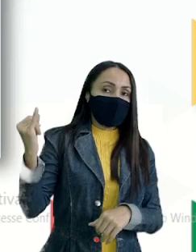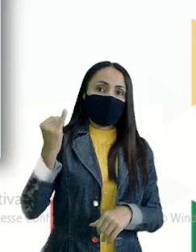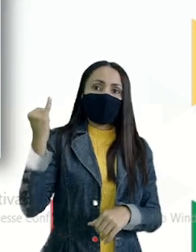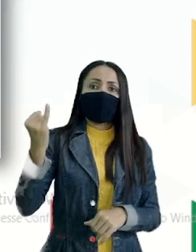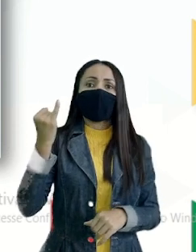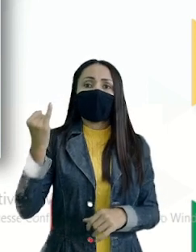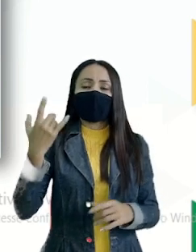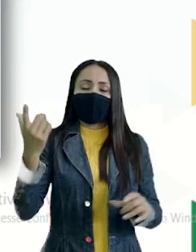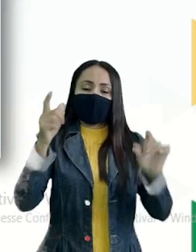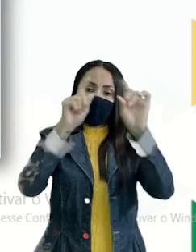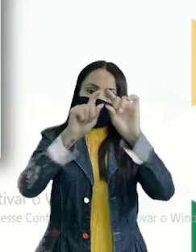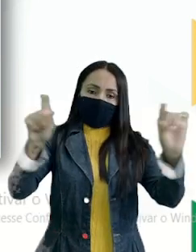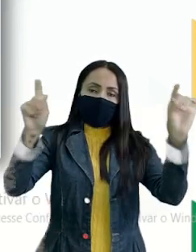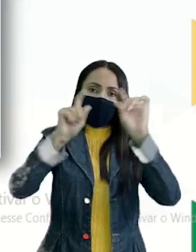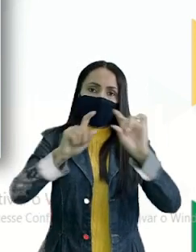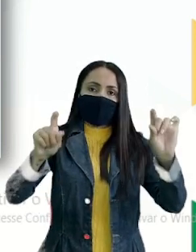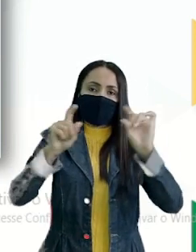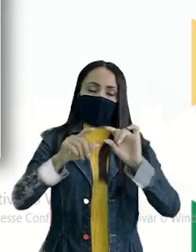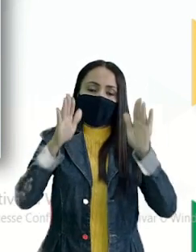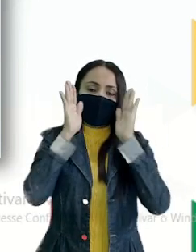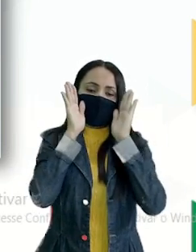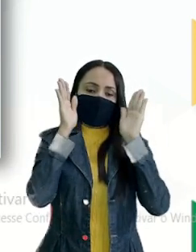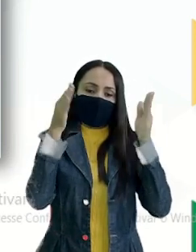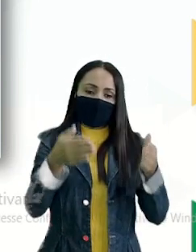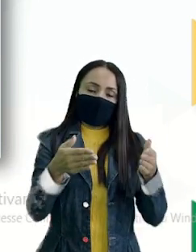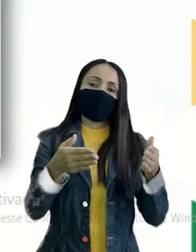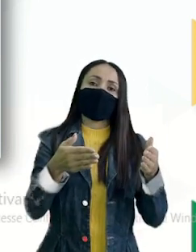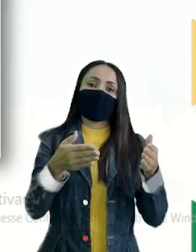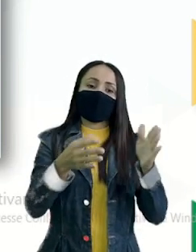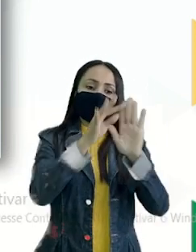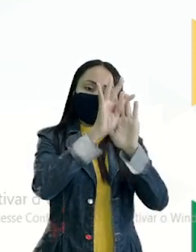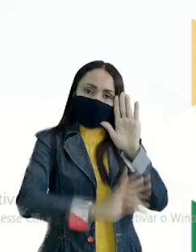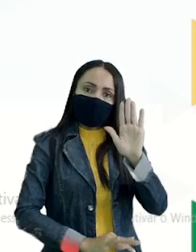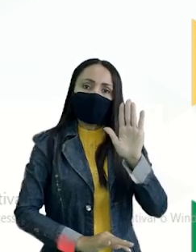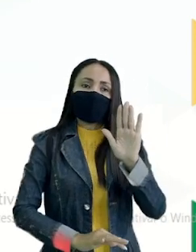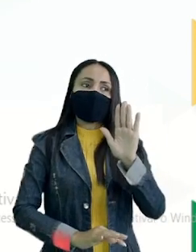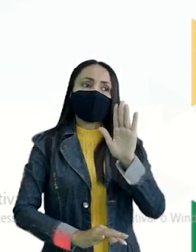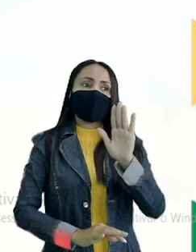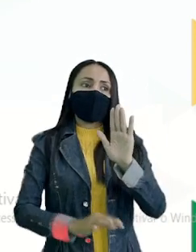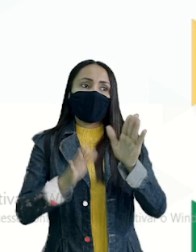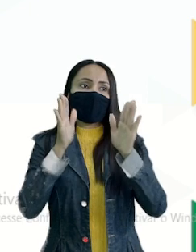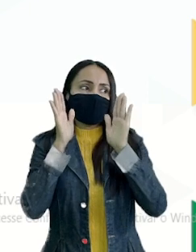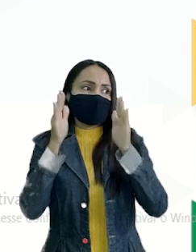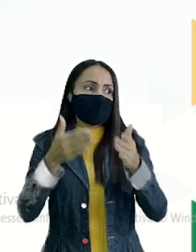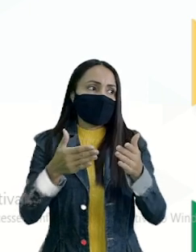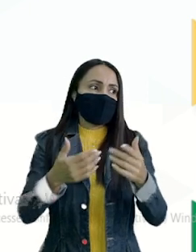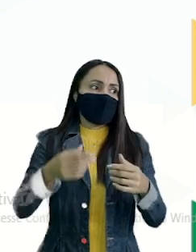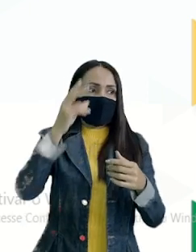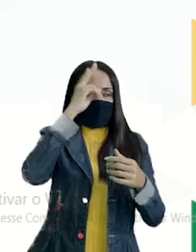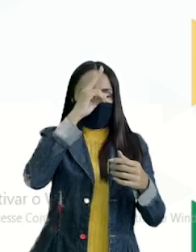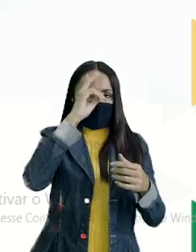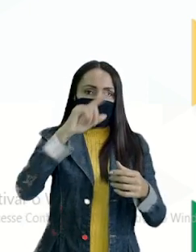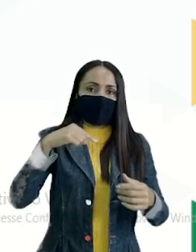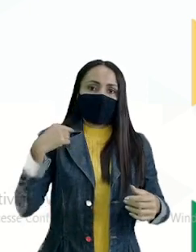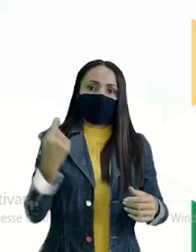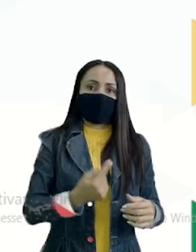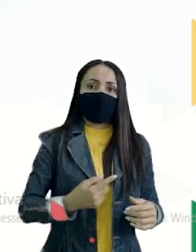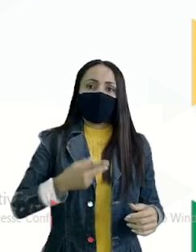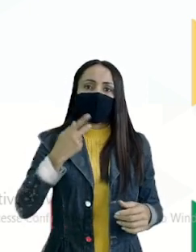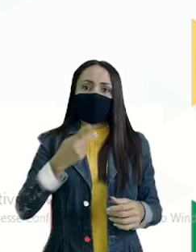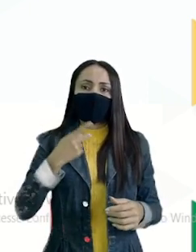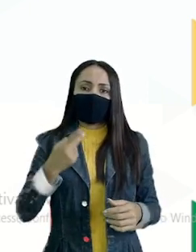frase A intencionalidade textual A intenção Lembrar que nós falamos Pela